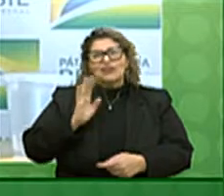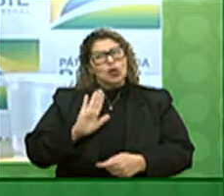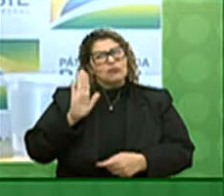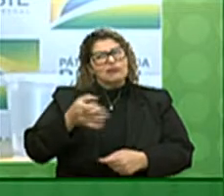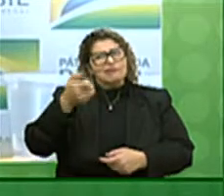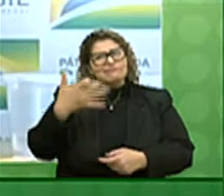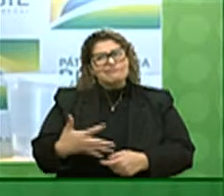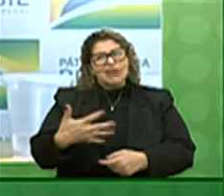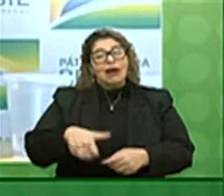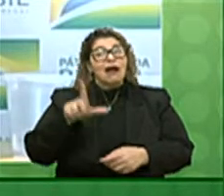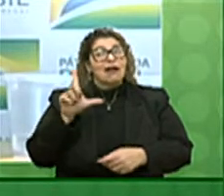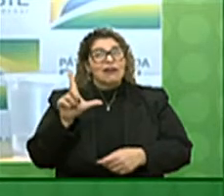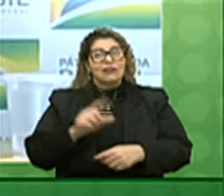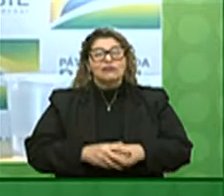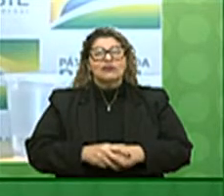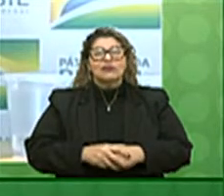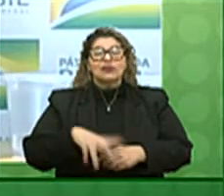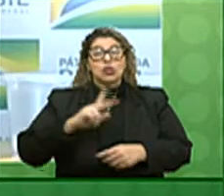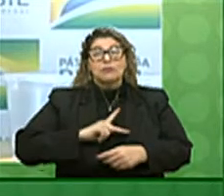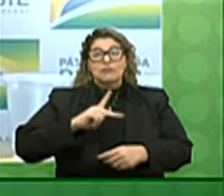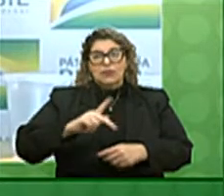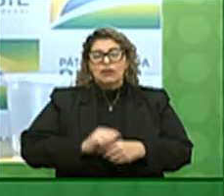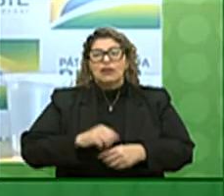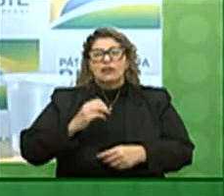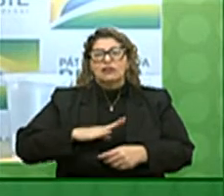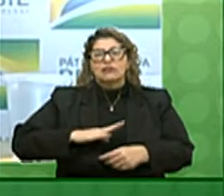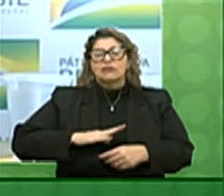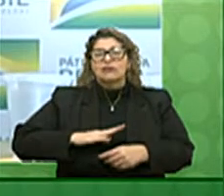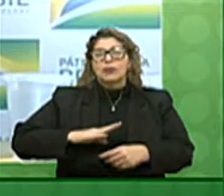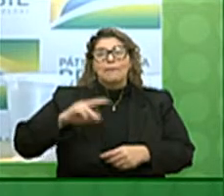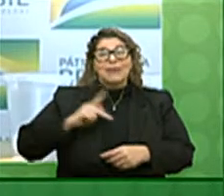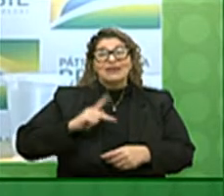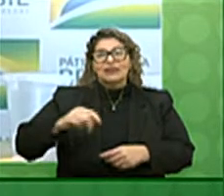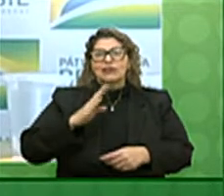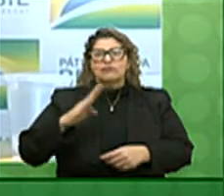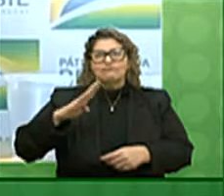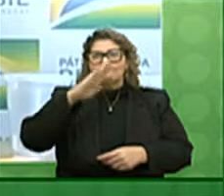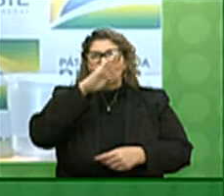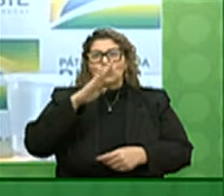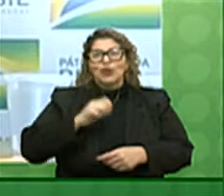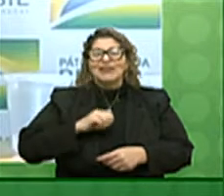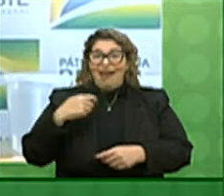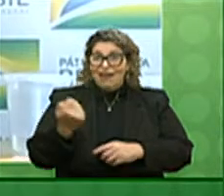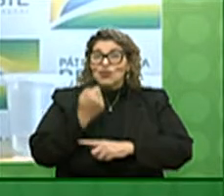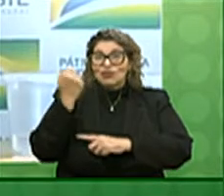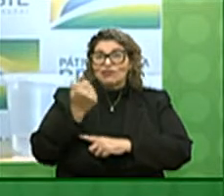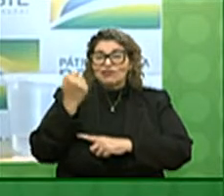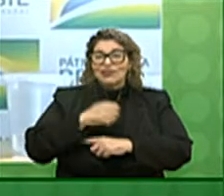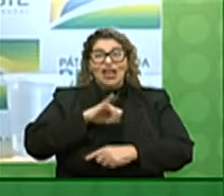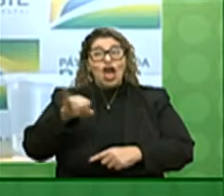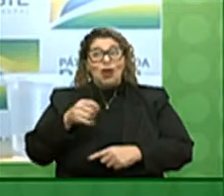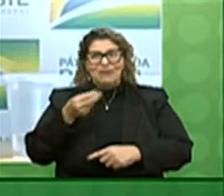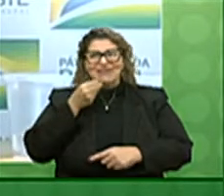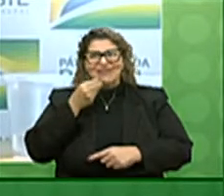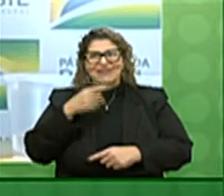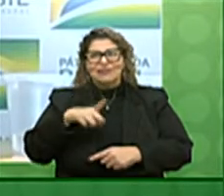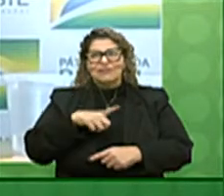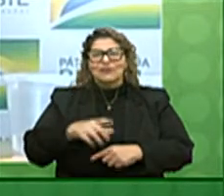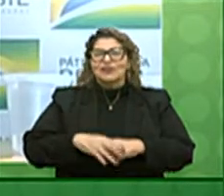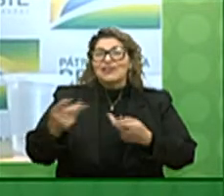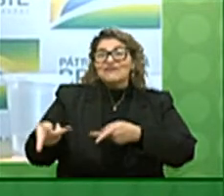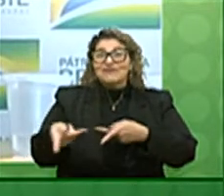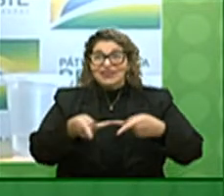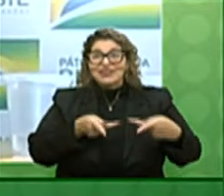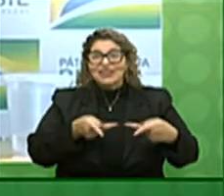colocada do nosso presidente Jair Bolsonaro no estado do Rio Grande do Sul. Hoje ele está tendo a oportunidade de